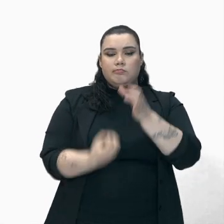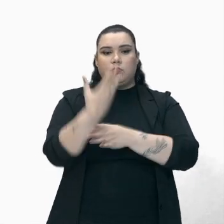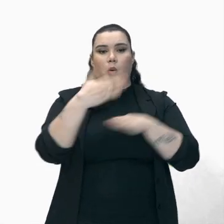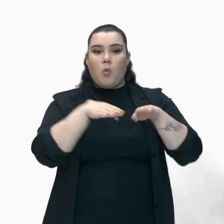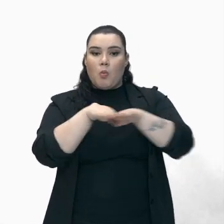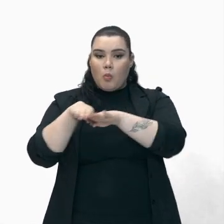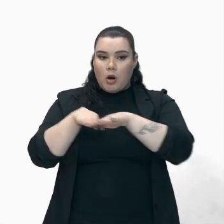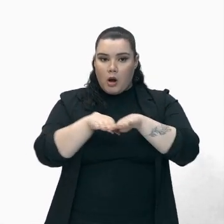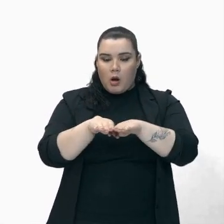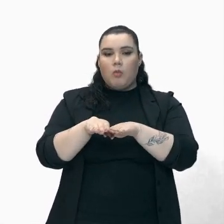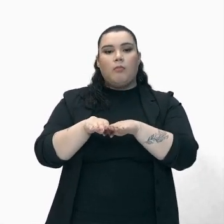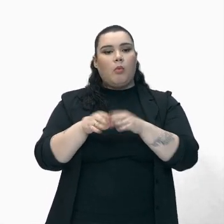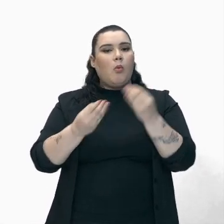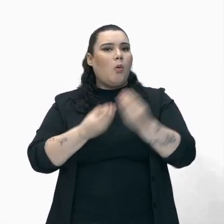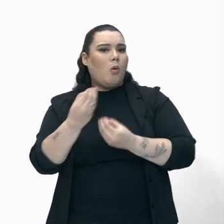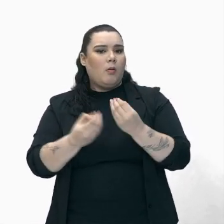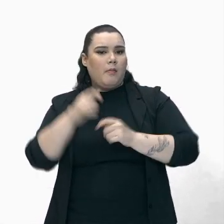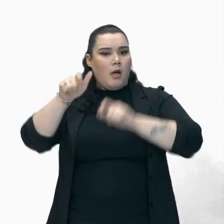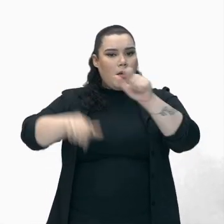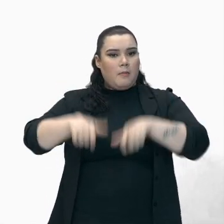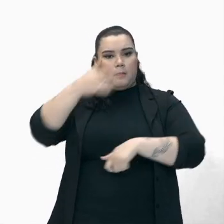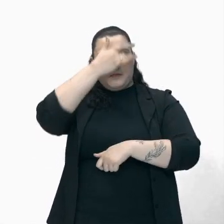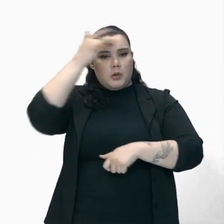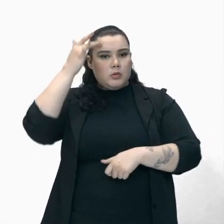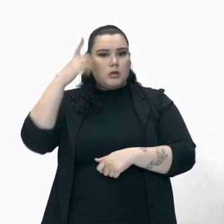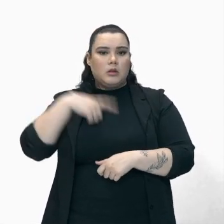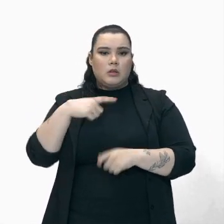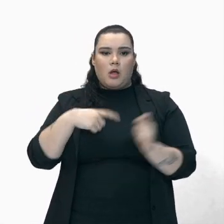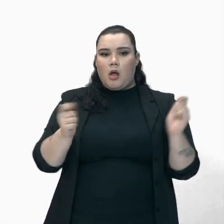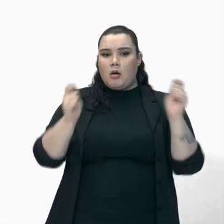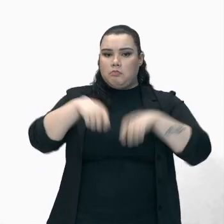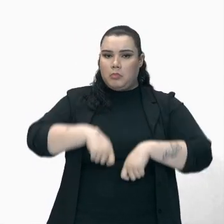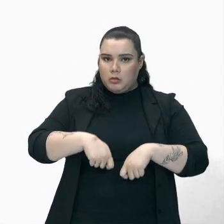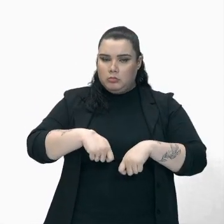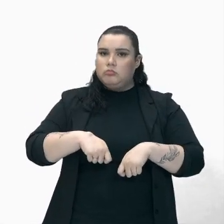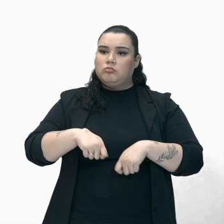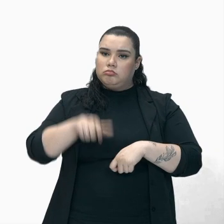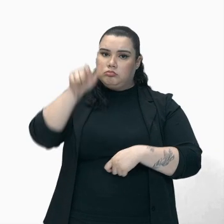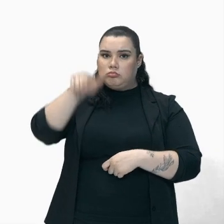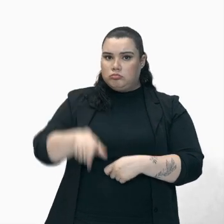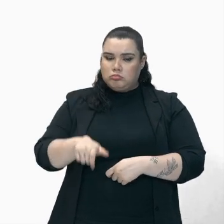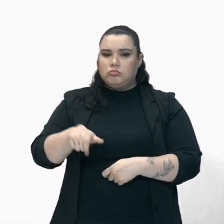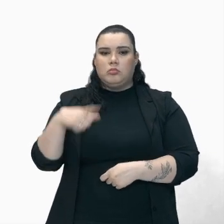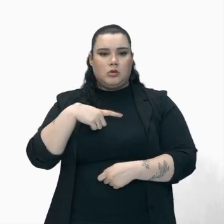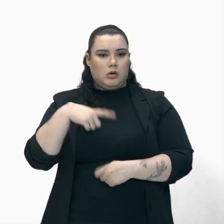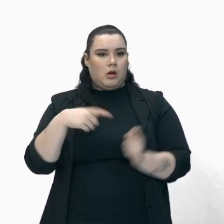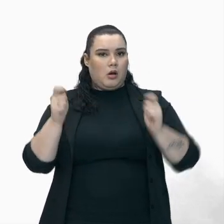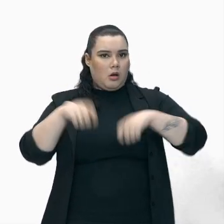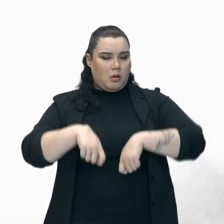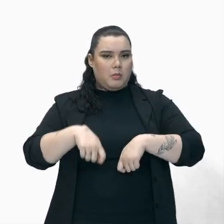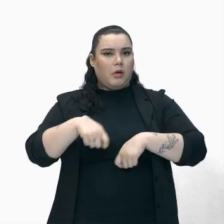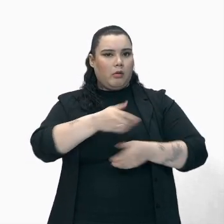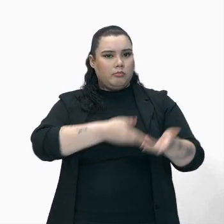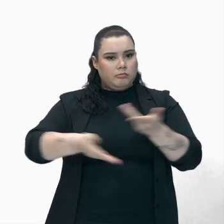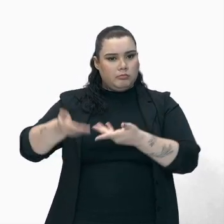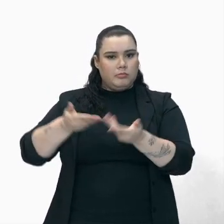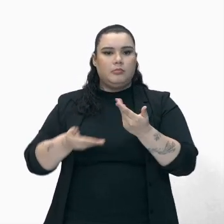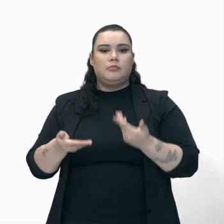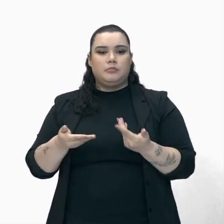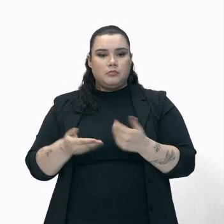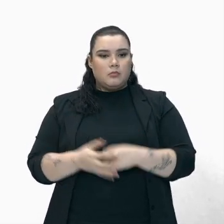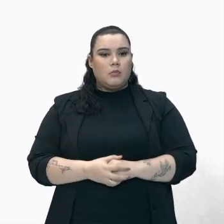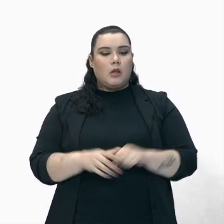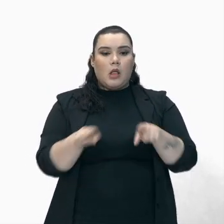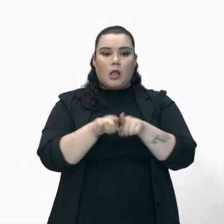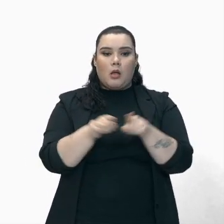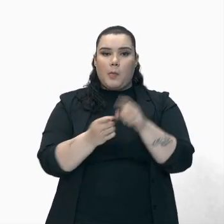Onde Pessoas fossem Vistas De acordo Com a capacidade E merecimentos Individuais Além